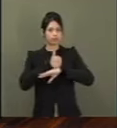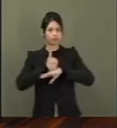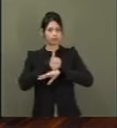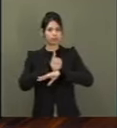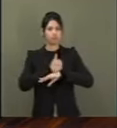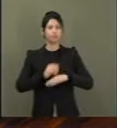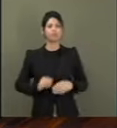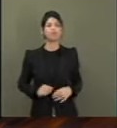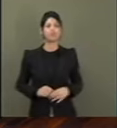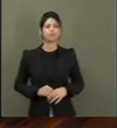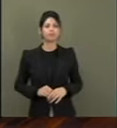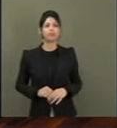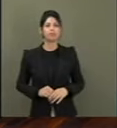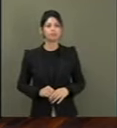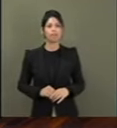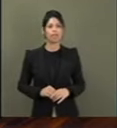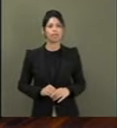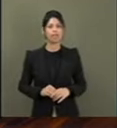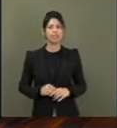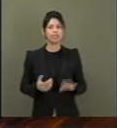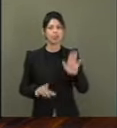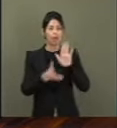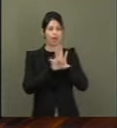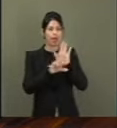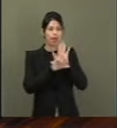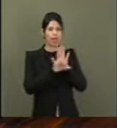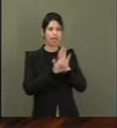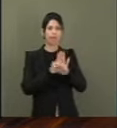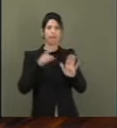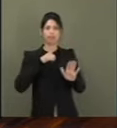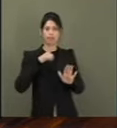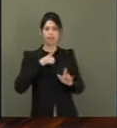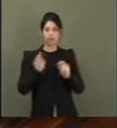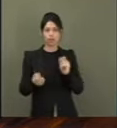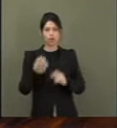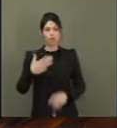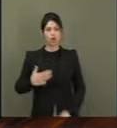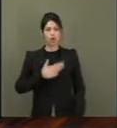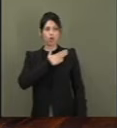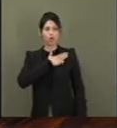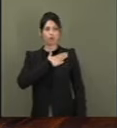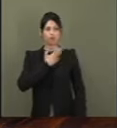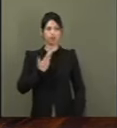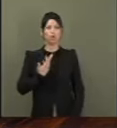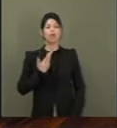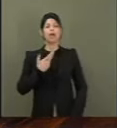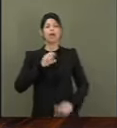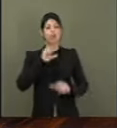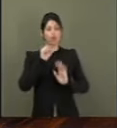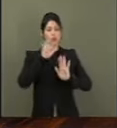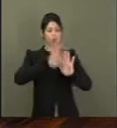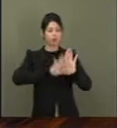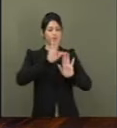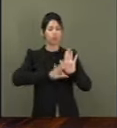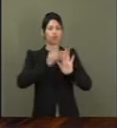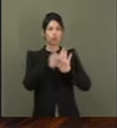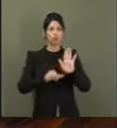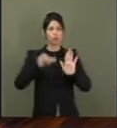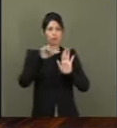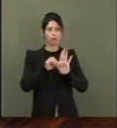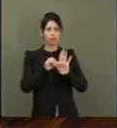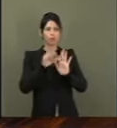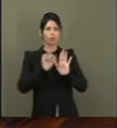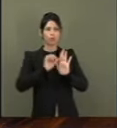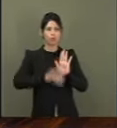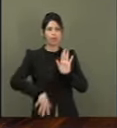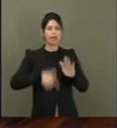Essa lei, de autoria da Presidência da República, o texto altera a consideração das